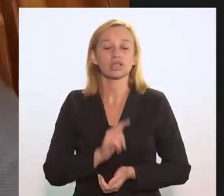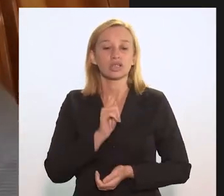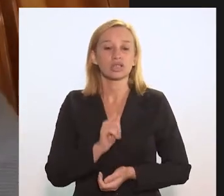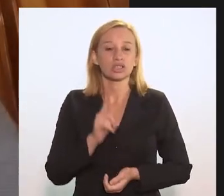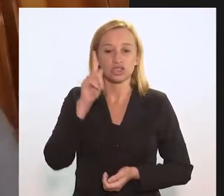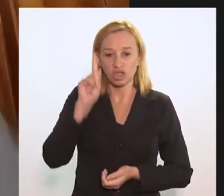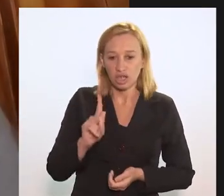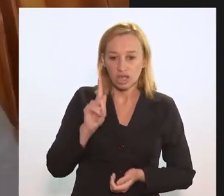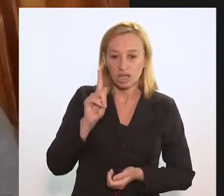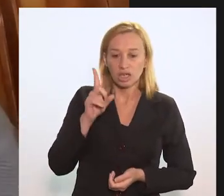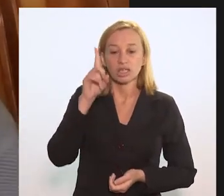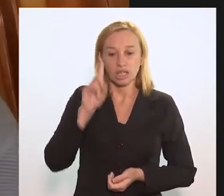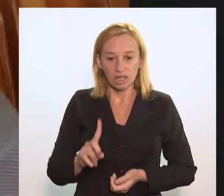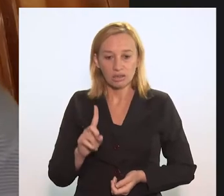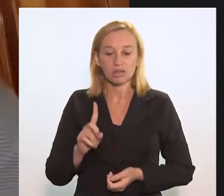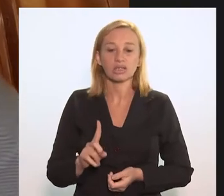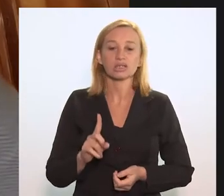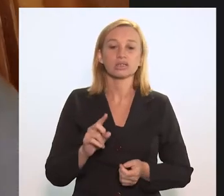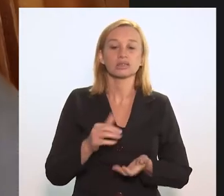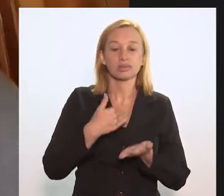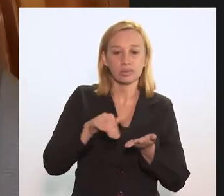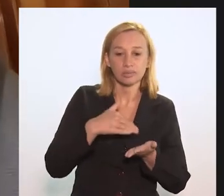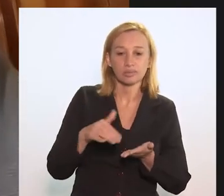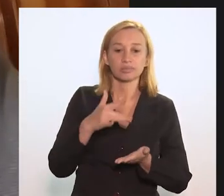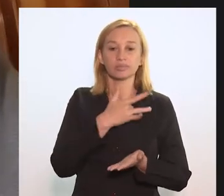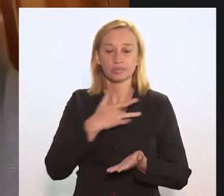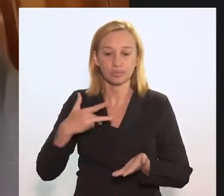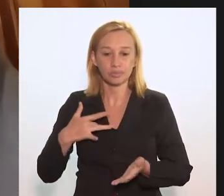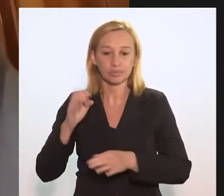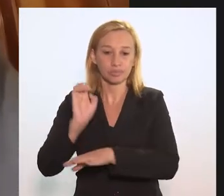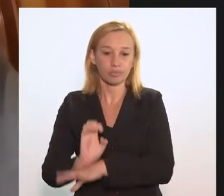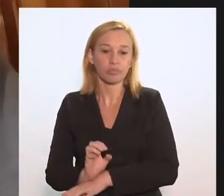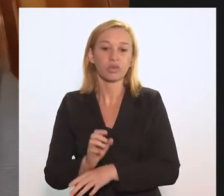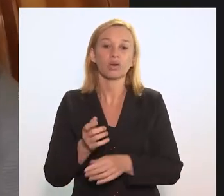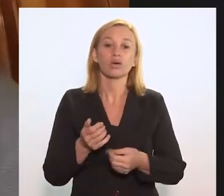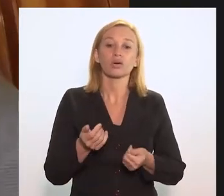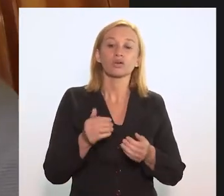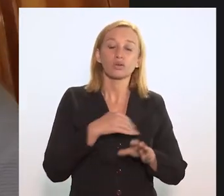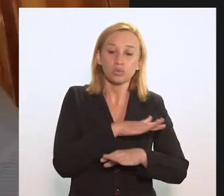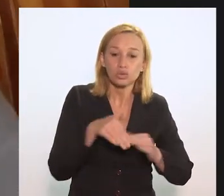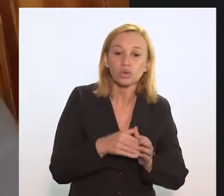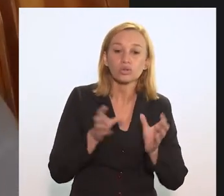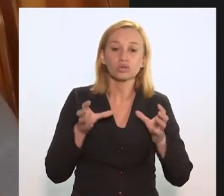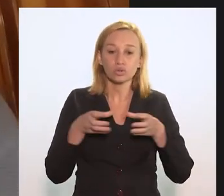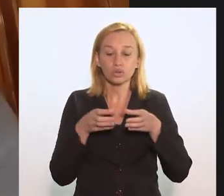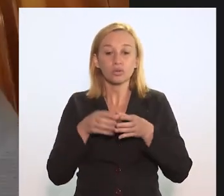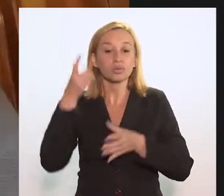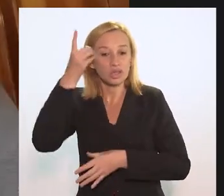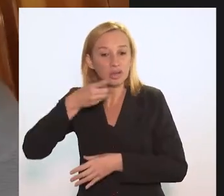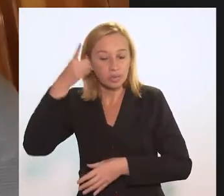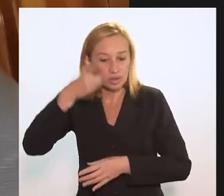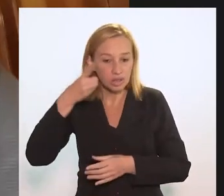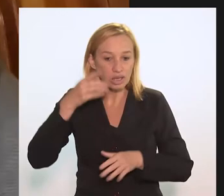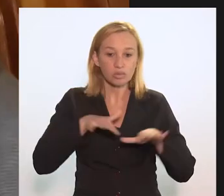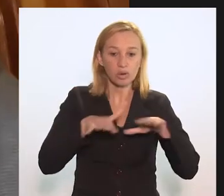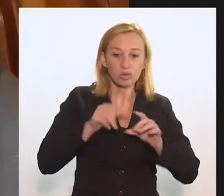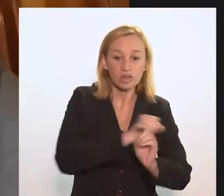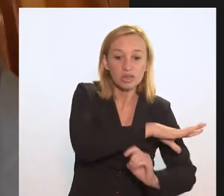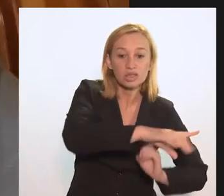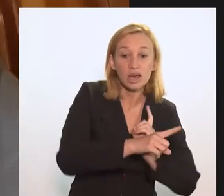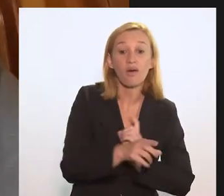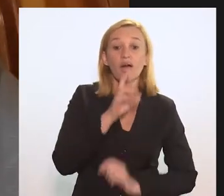pela Gerência, na Secretaria de Estado de Saúde da Gerência de Tuberculose, com o monitoramento do parlamento e a participação no movimento social,